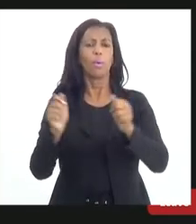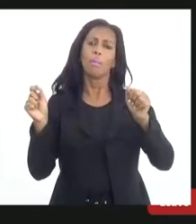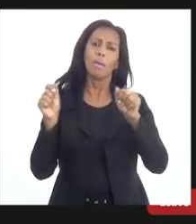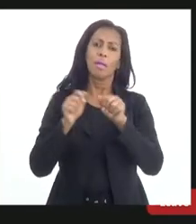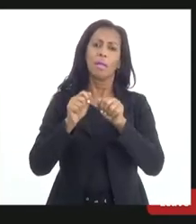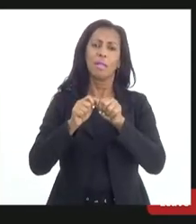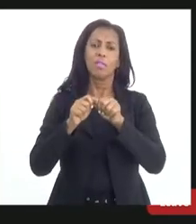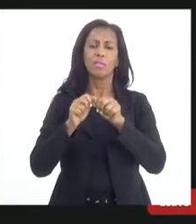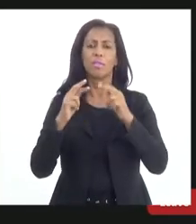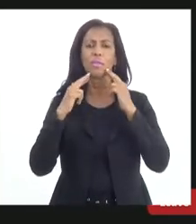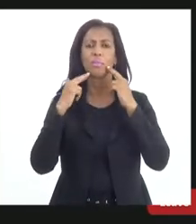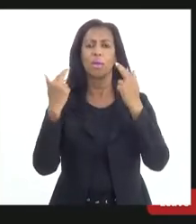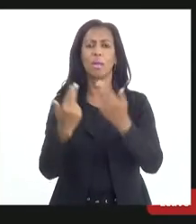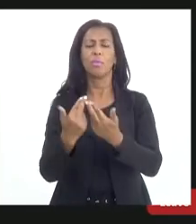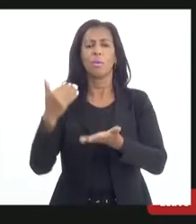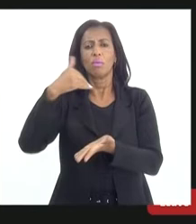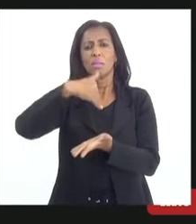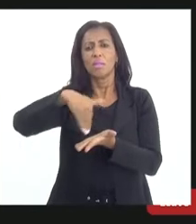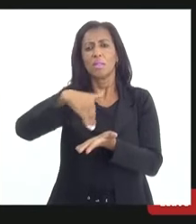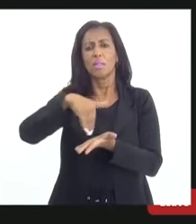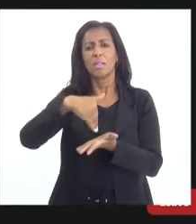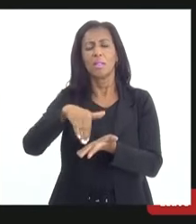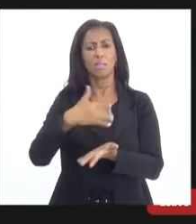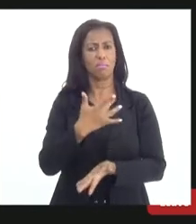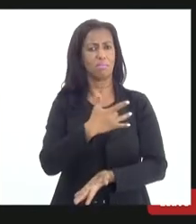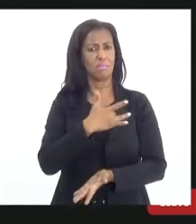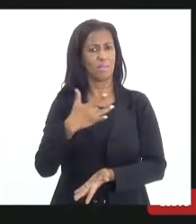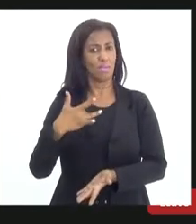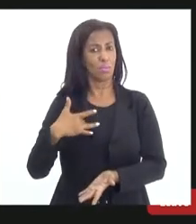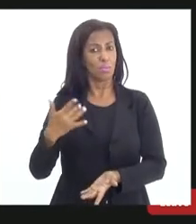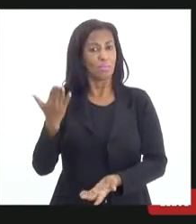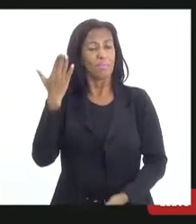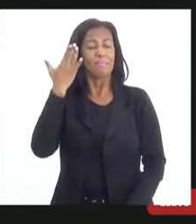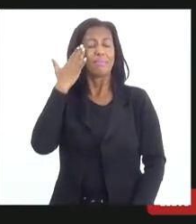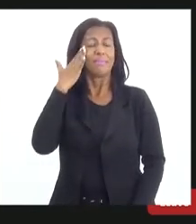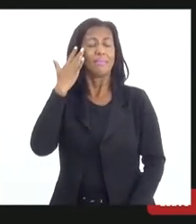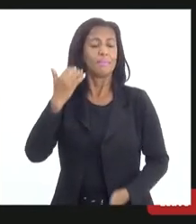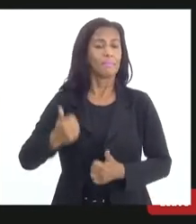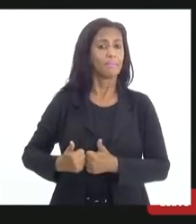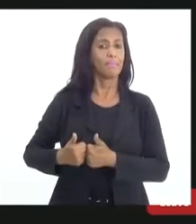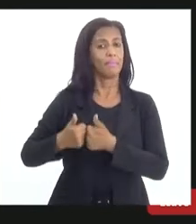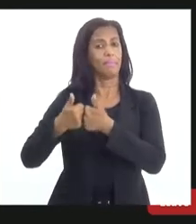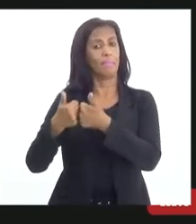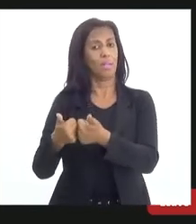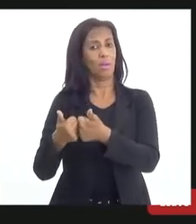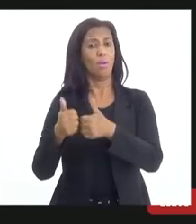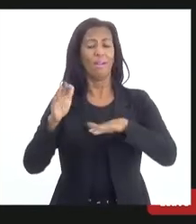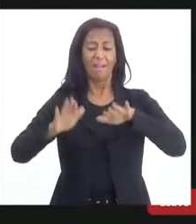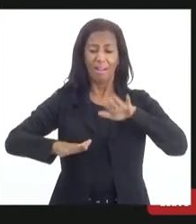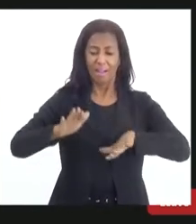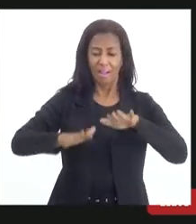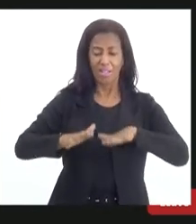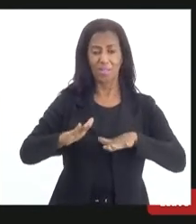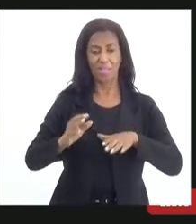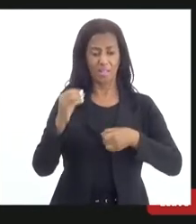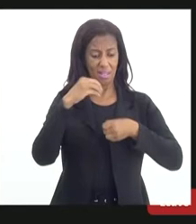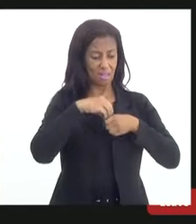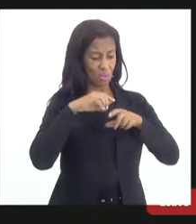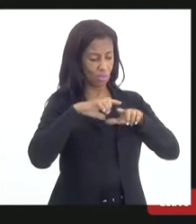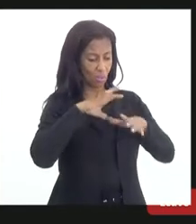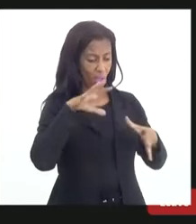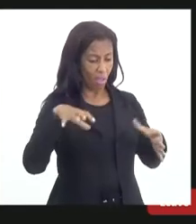audiência na Secretaria de Saúde, para a gente poder entender melhor, porque, às vezes, a gente, na área de saúde,